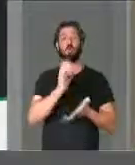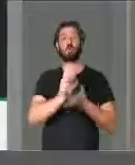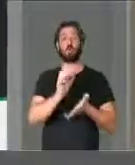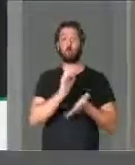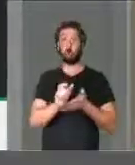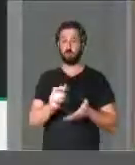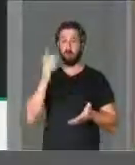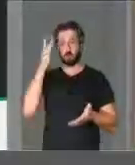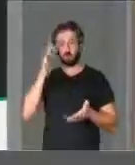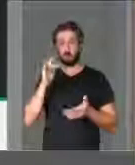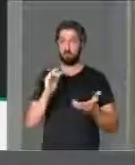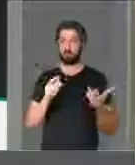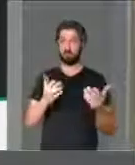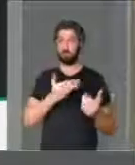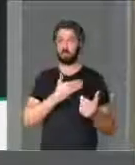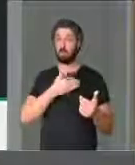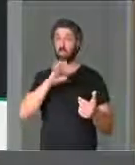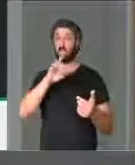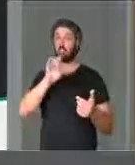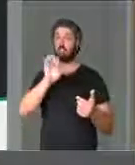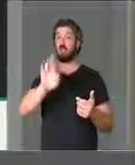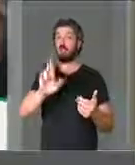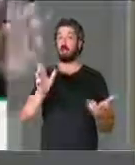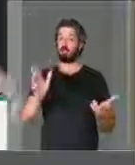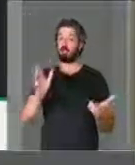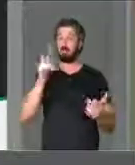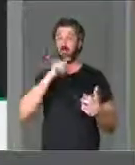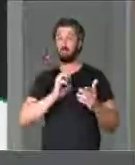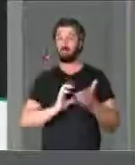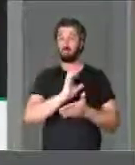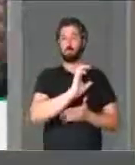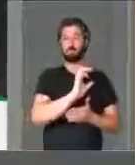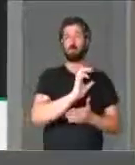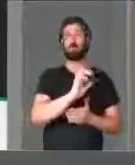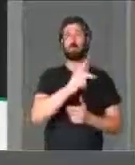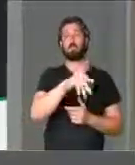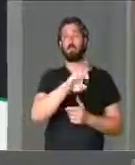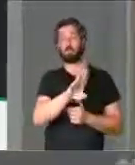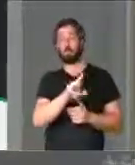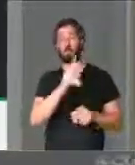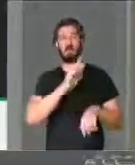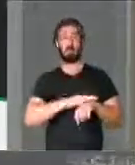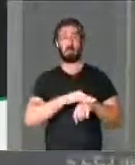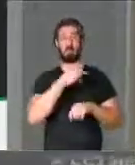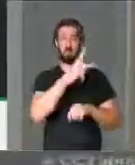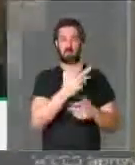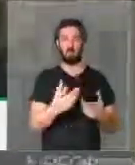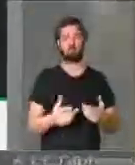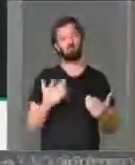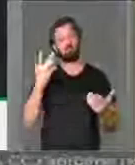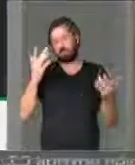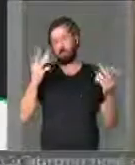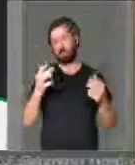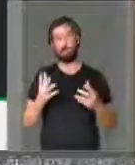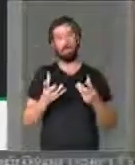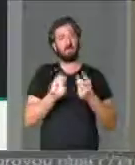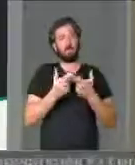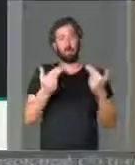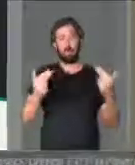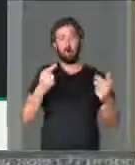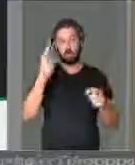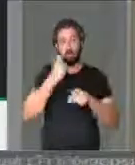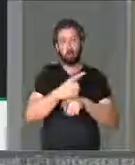não sei se via um tal de Edgar, para o PMDB, para ele próprio, enfim. Há muito a ser